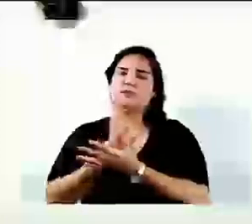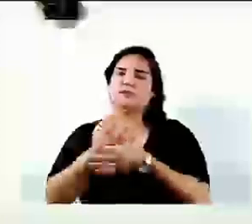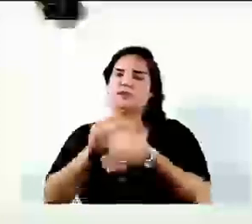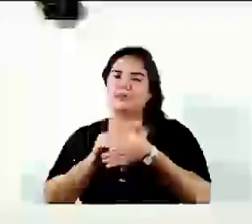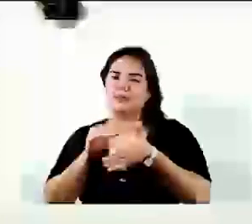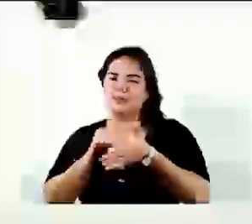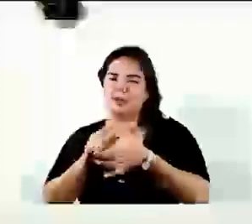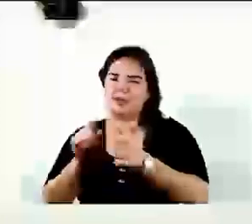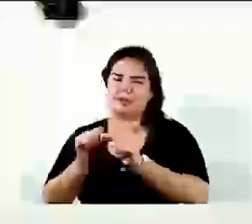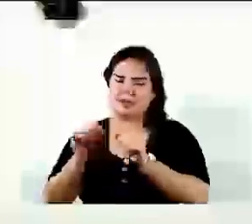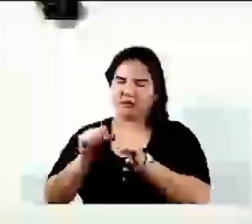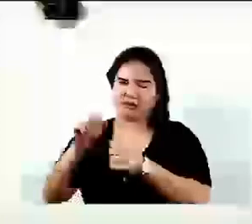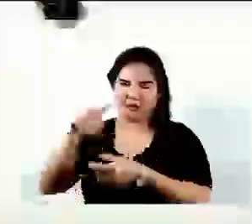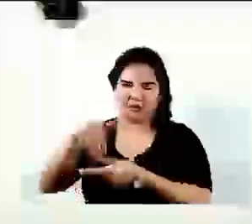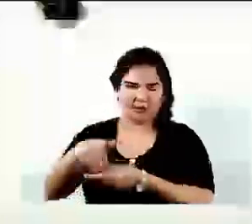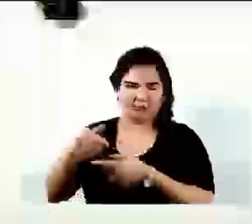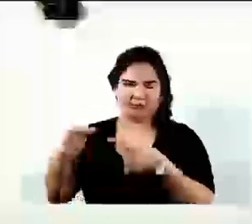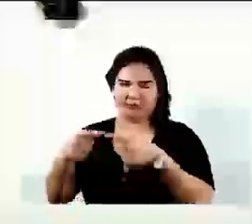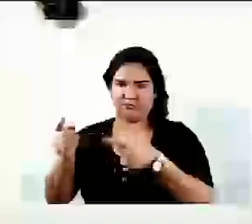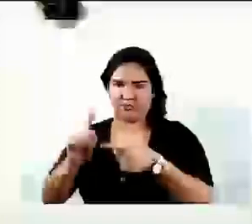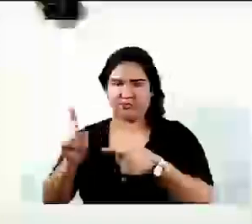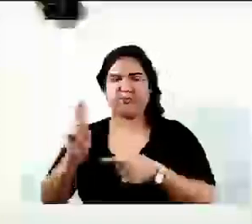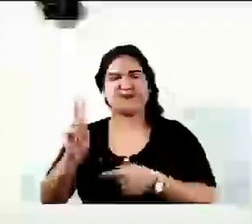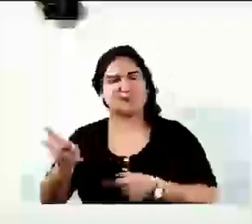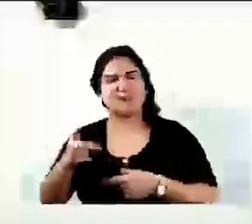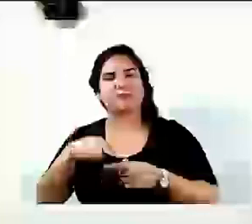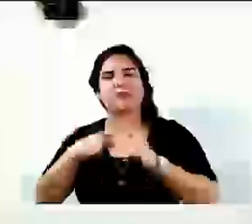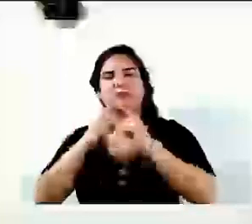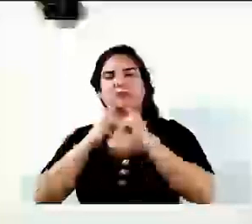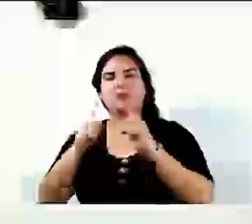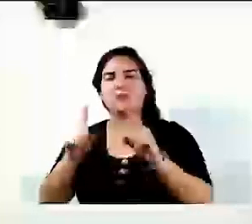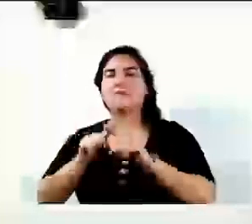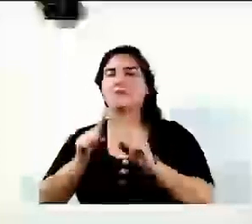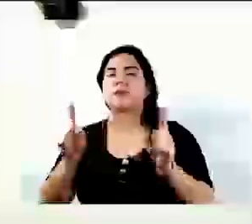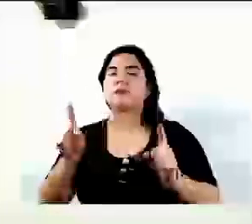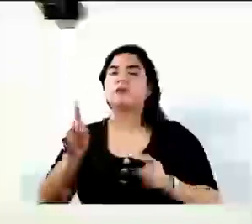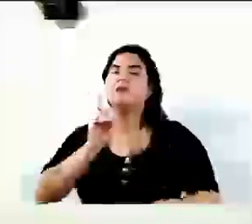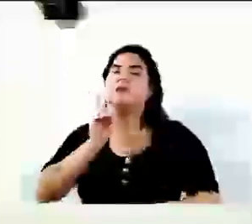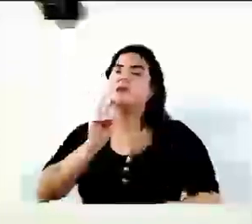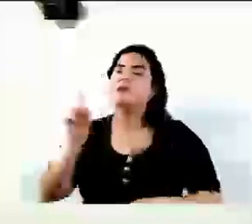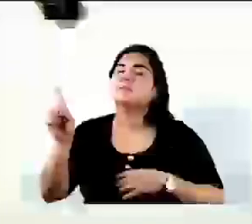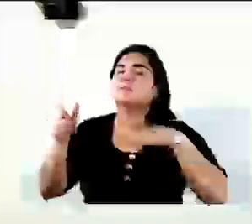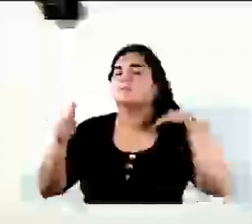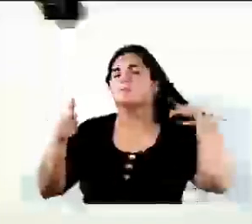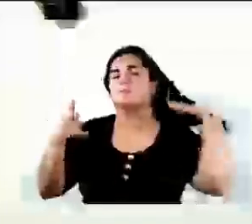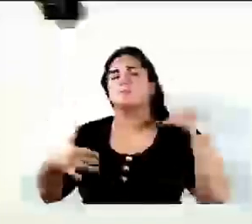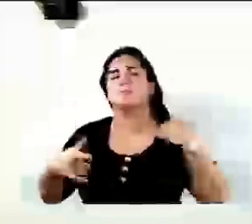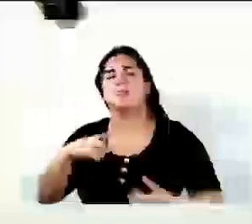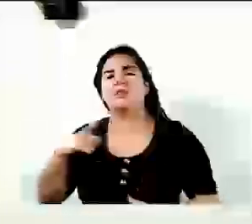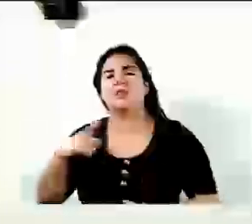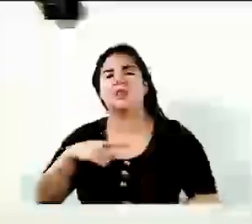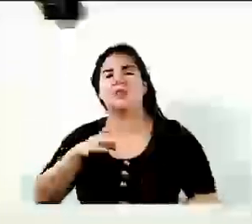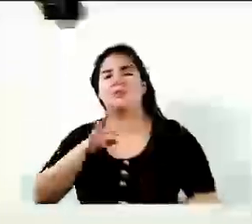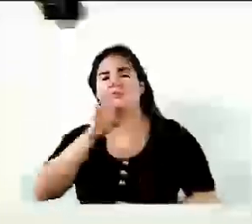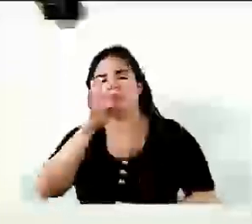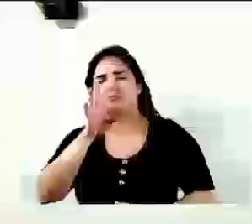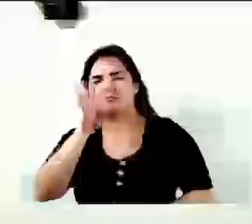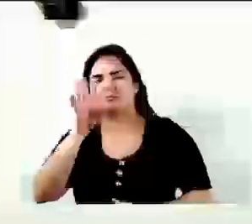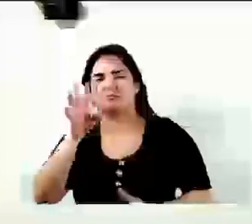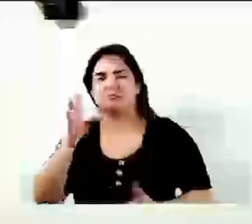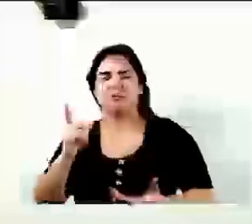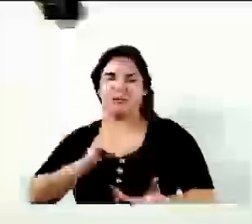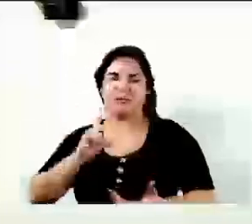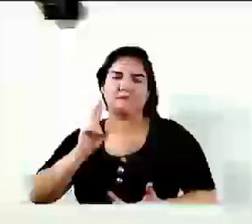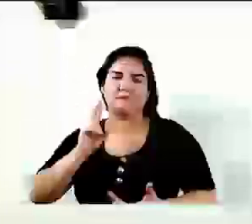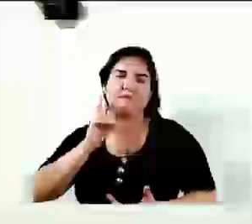eleição, e sempre critiquei. Mas, como o vereador falou que teve mentira, que tem vereador falando